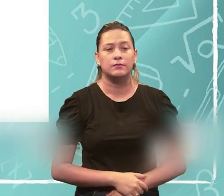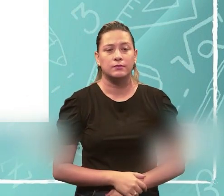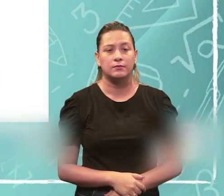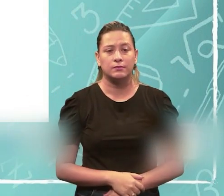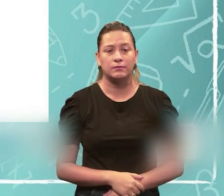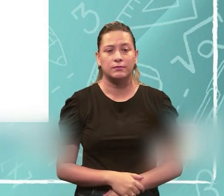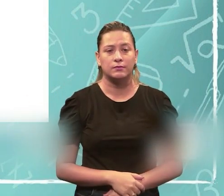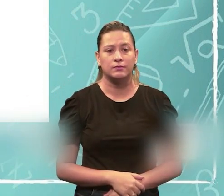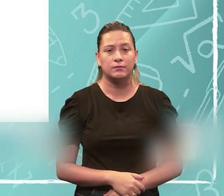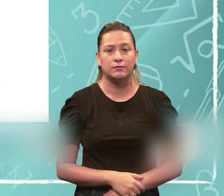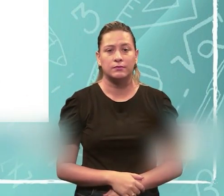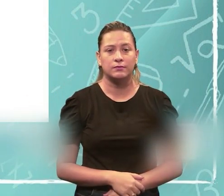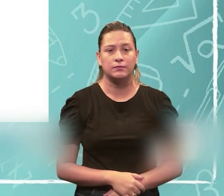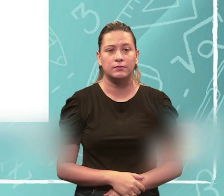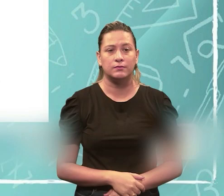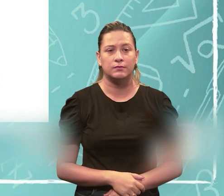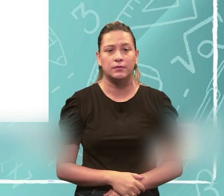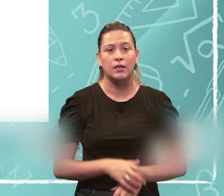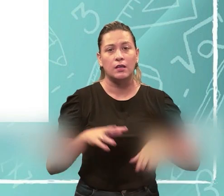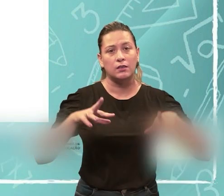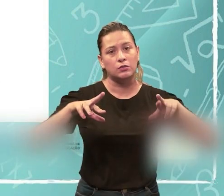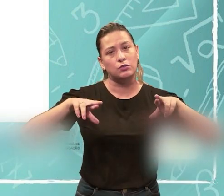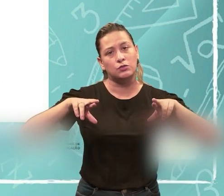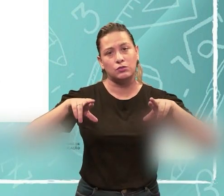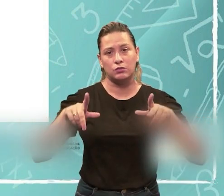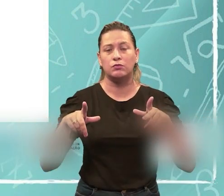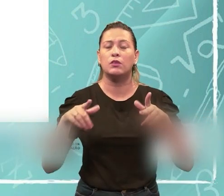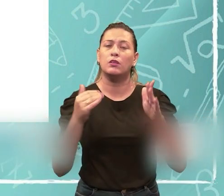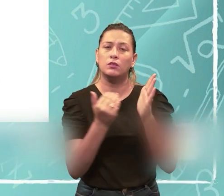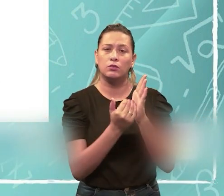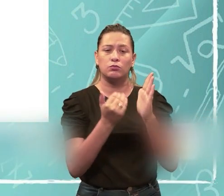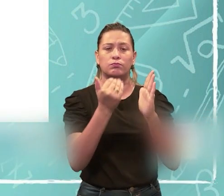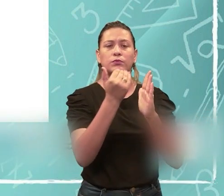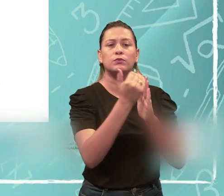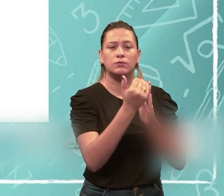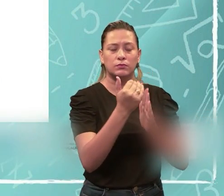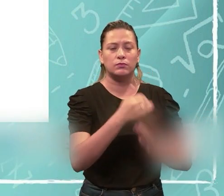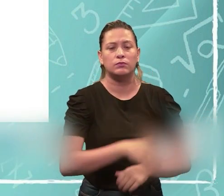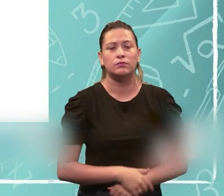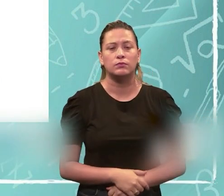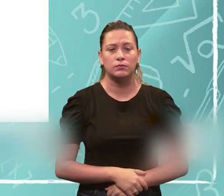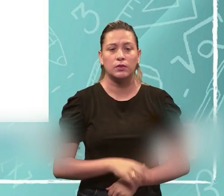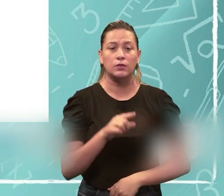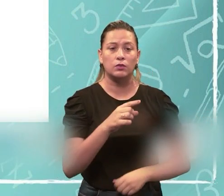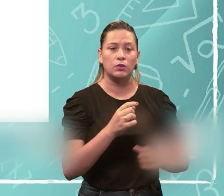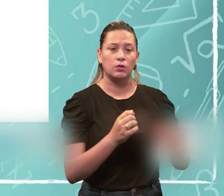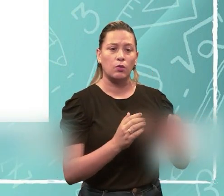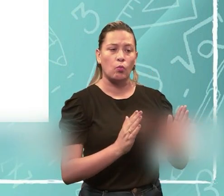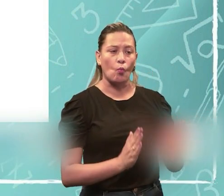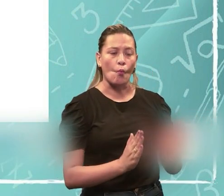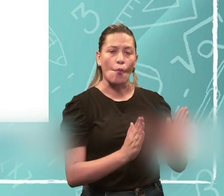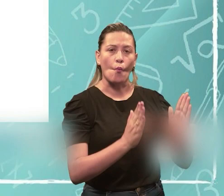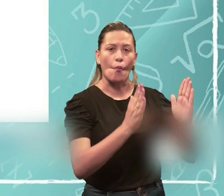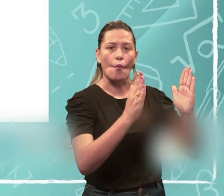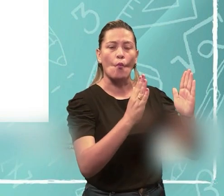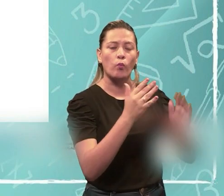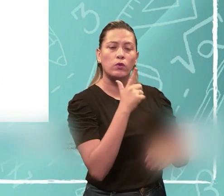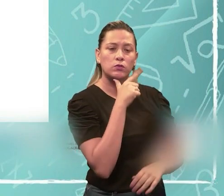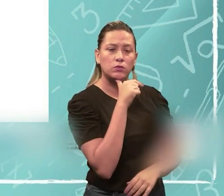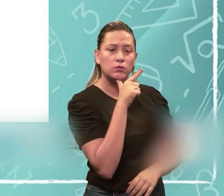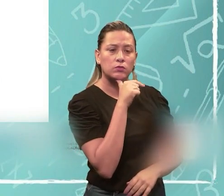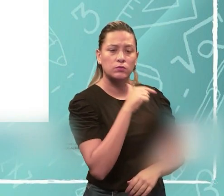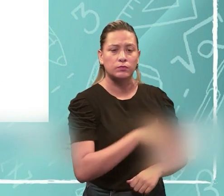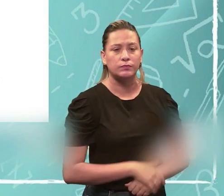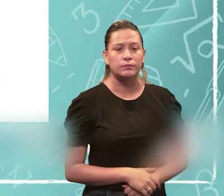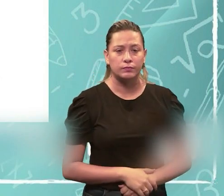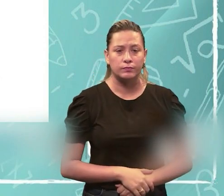da tensão. DDP é a diferença de potencial, tá? Então, por exemplo, aqui eu tenho uma torre de água, né, e